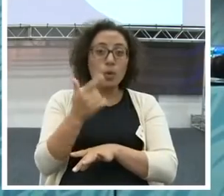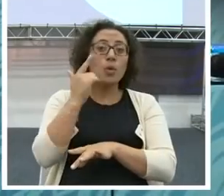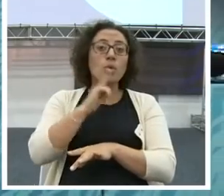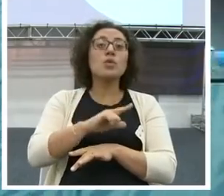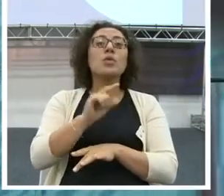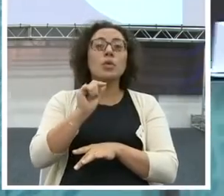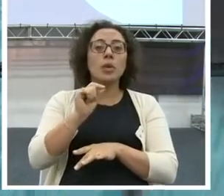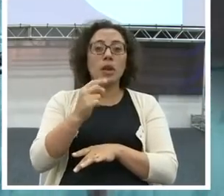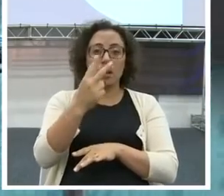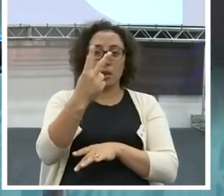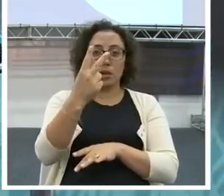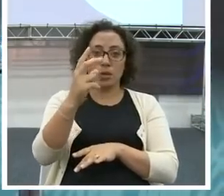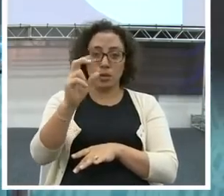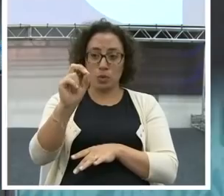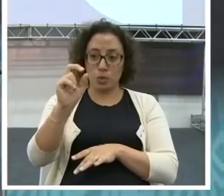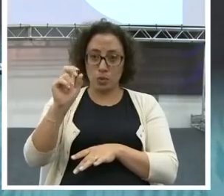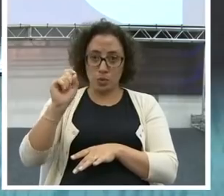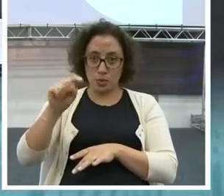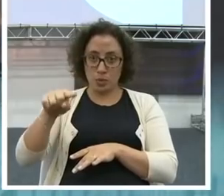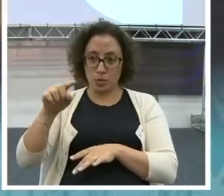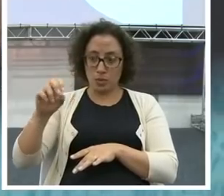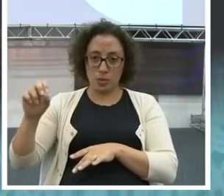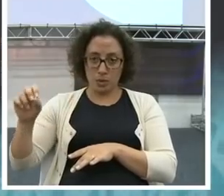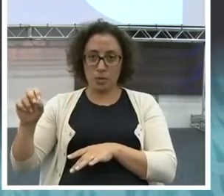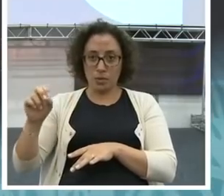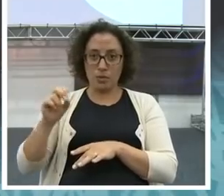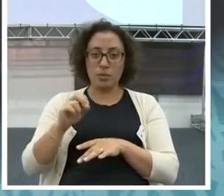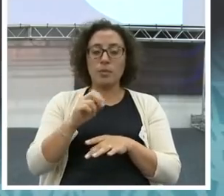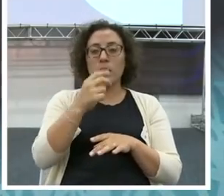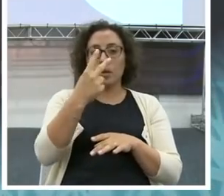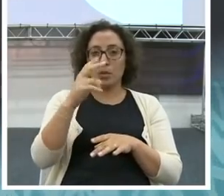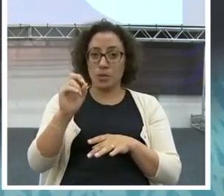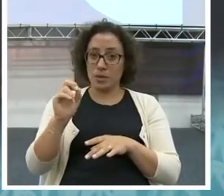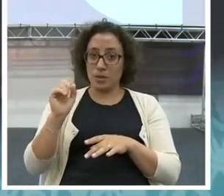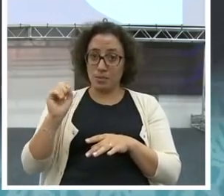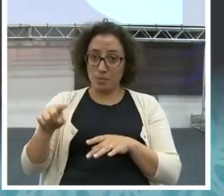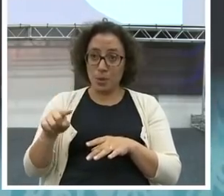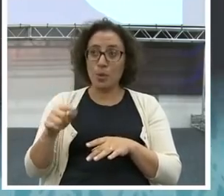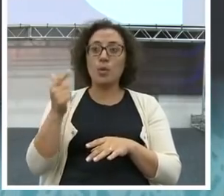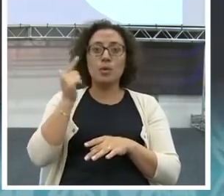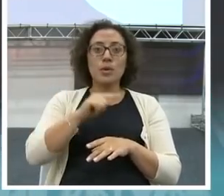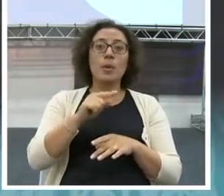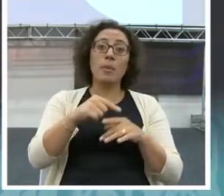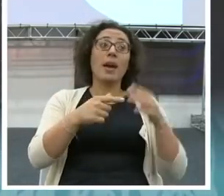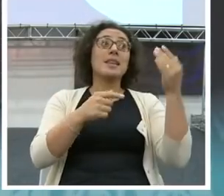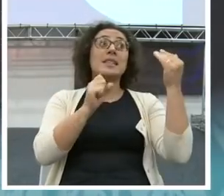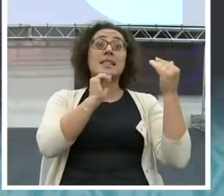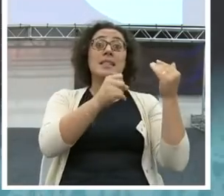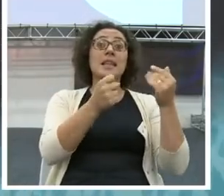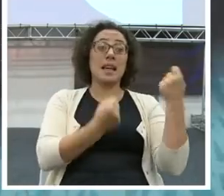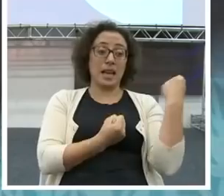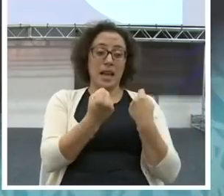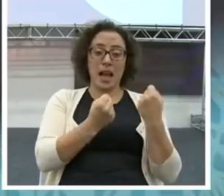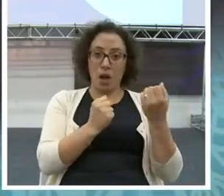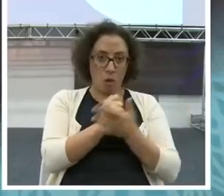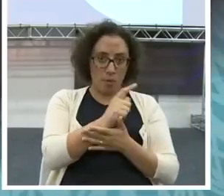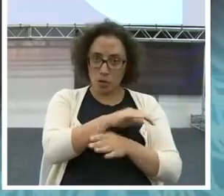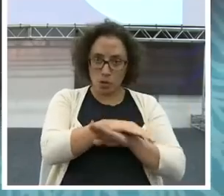R 1.400,00 por mês. Qualquer, se ele fosse na atitude dele, ele teria só R$,00 e nada por mês.